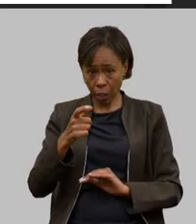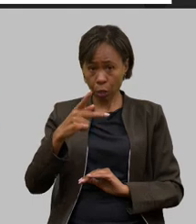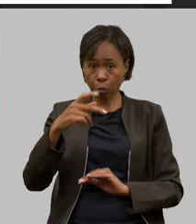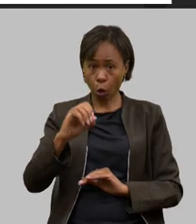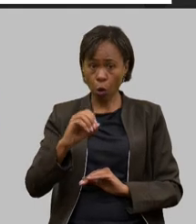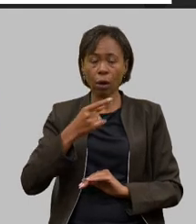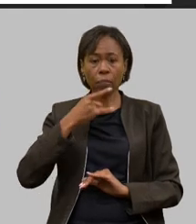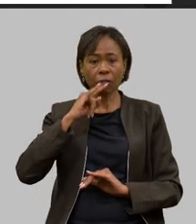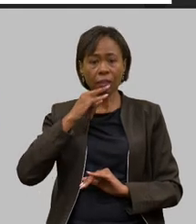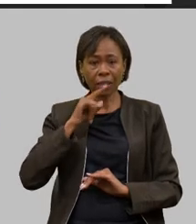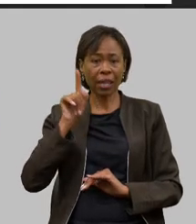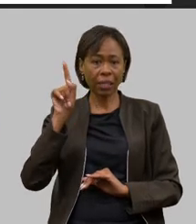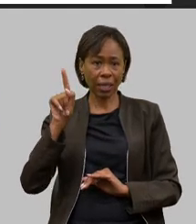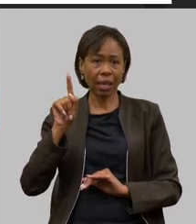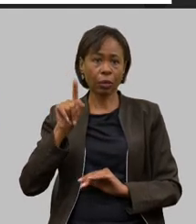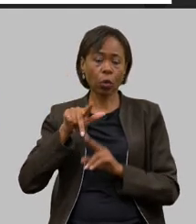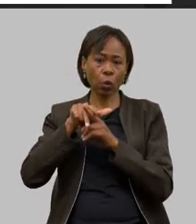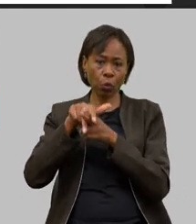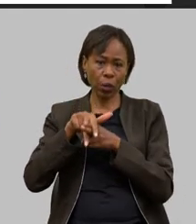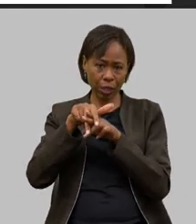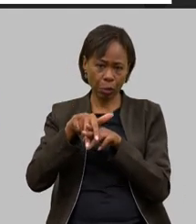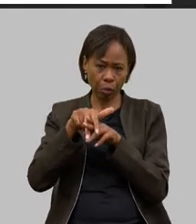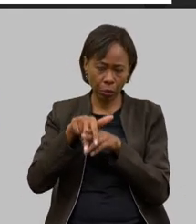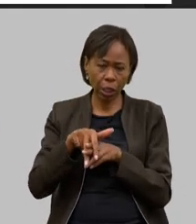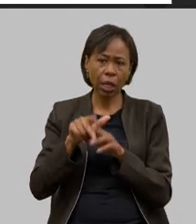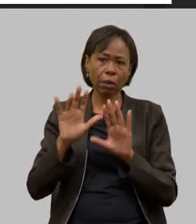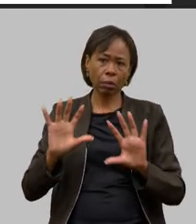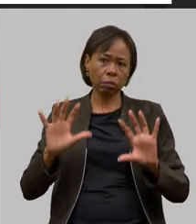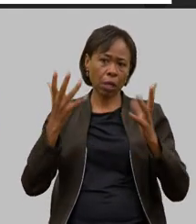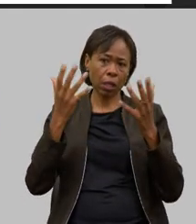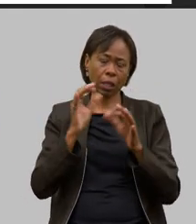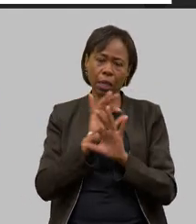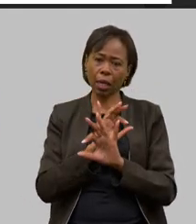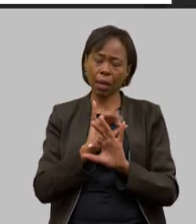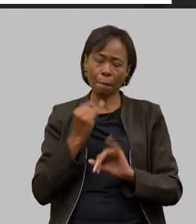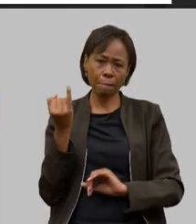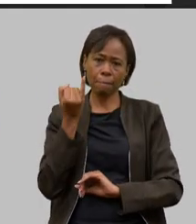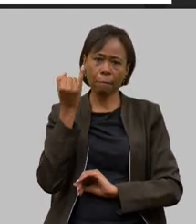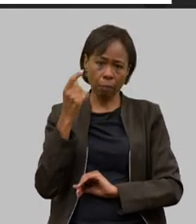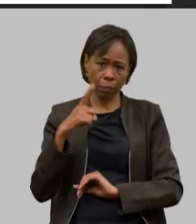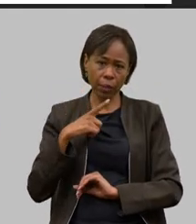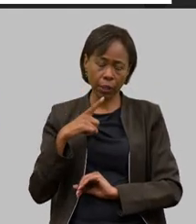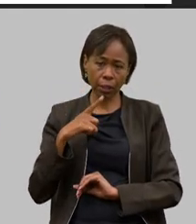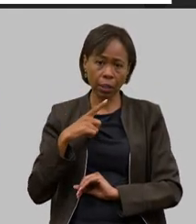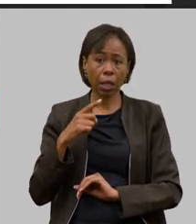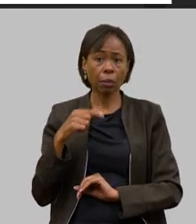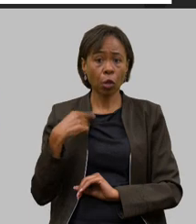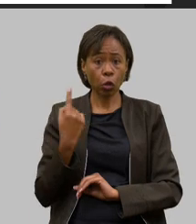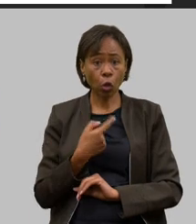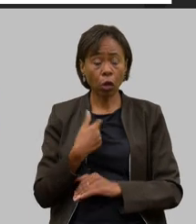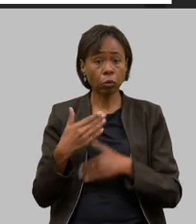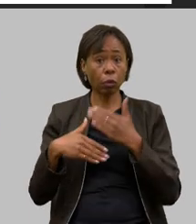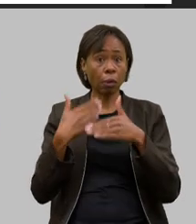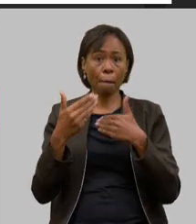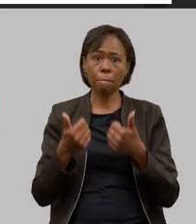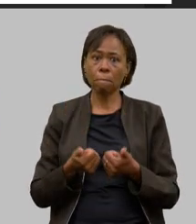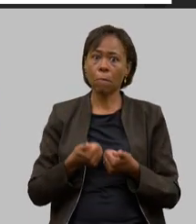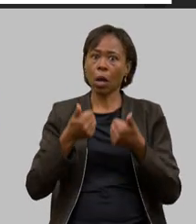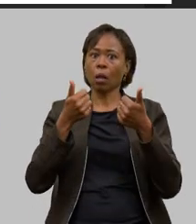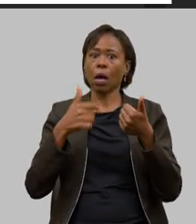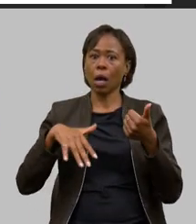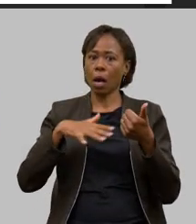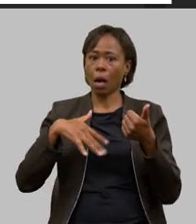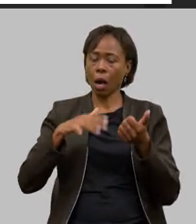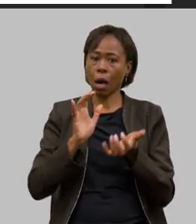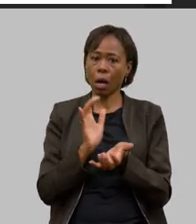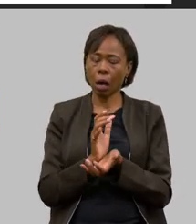fazendo um grande evento lá junto com o pessoal da Ampaca junto com o Zé Lúcio para a gente fortalecer cada vez mais essa cadeia para vocês terem ideia nós já